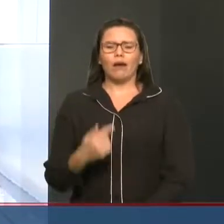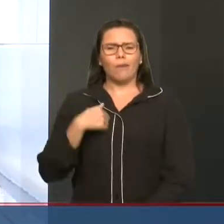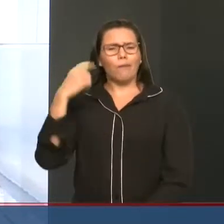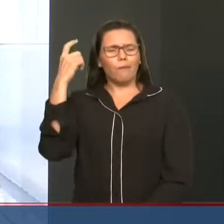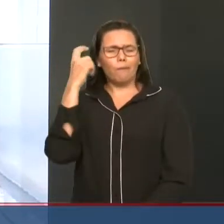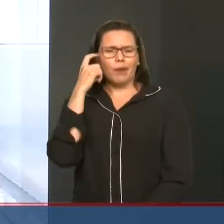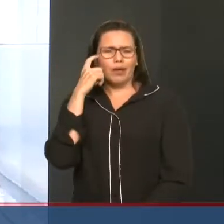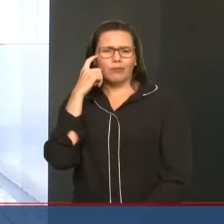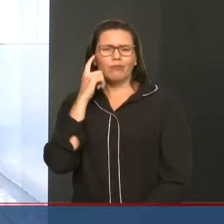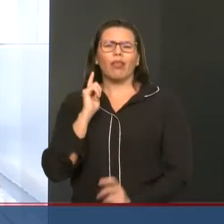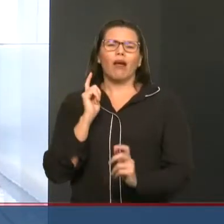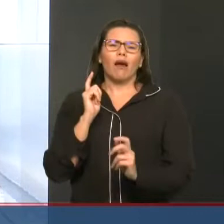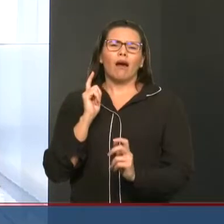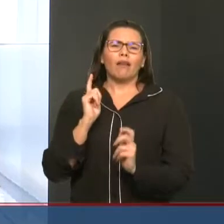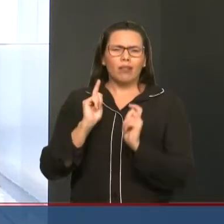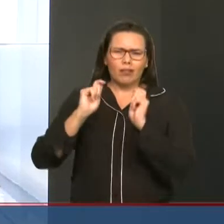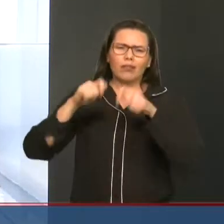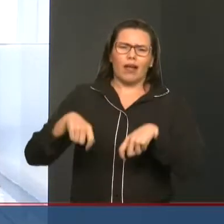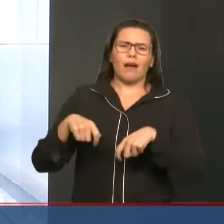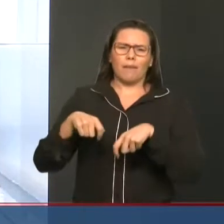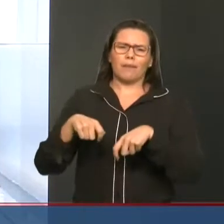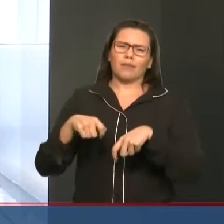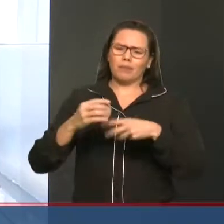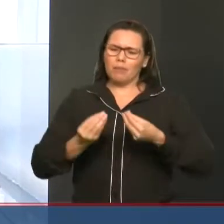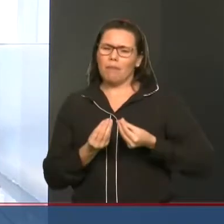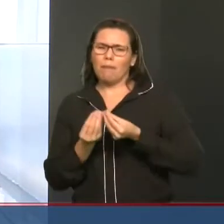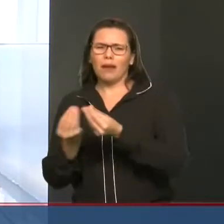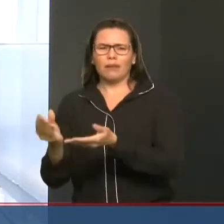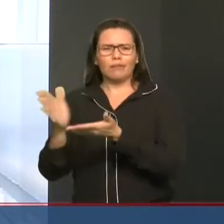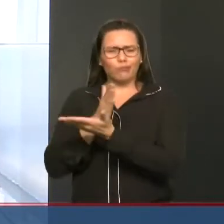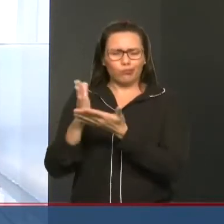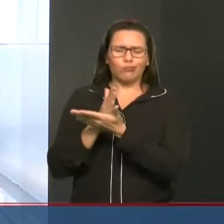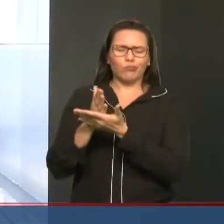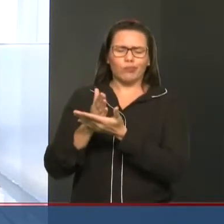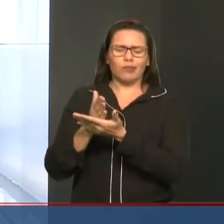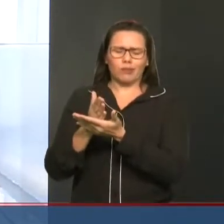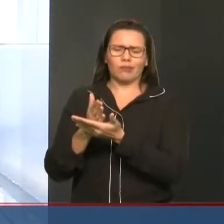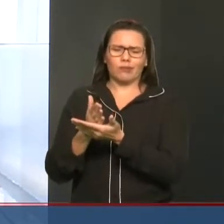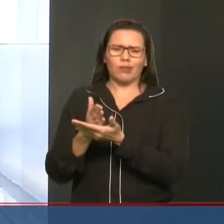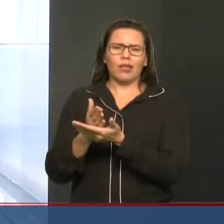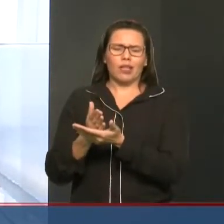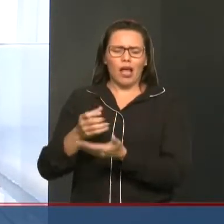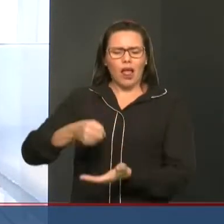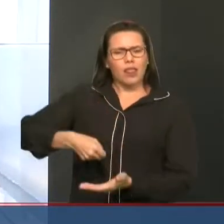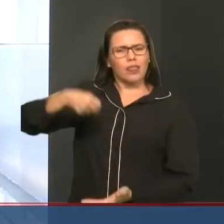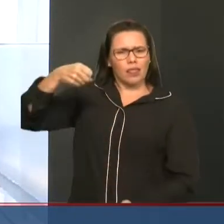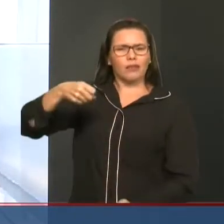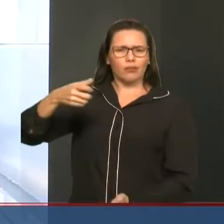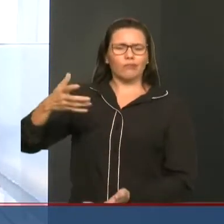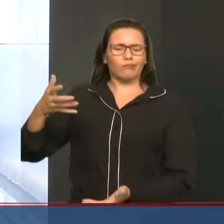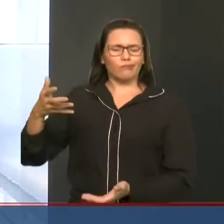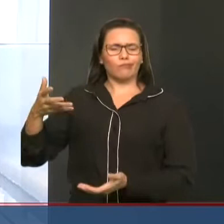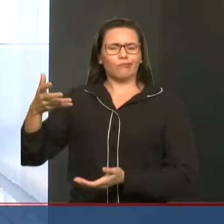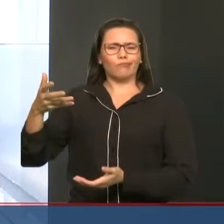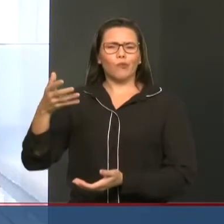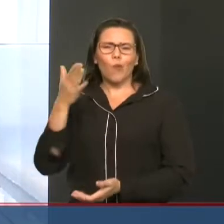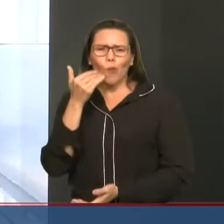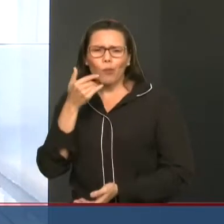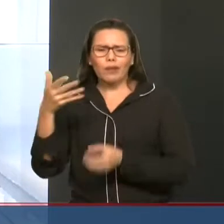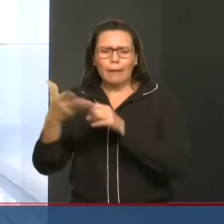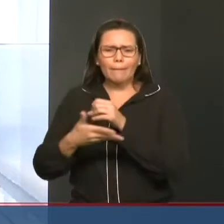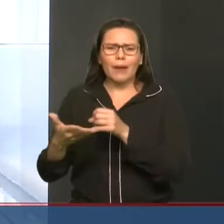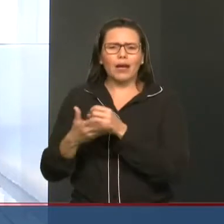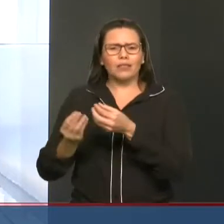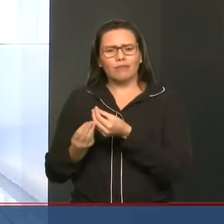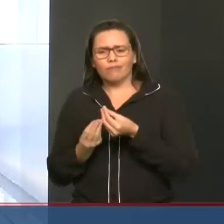entrega dessas cestas básicas, através de um acordo de cooperação, e possa ajudar